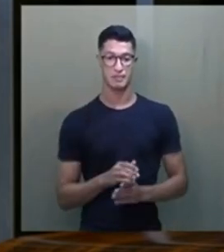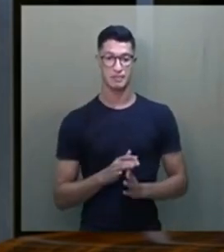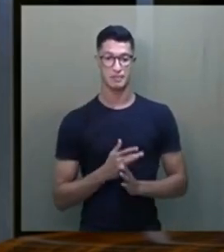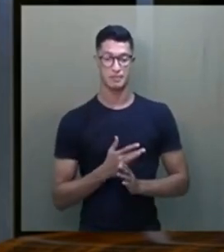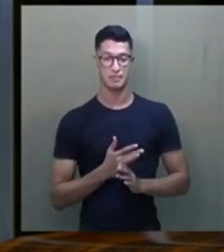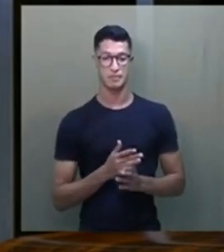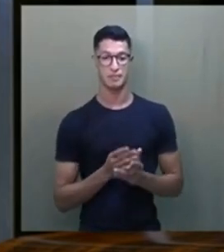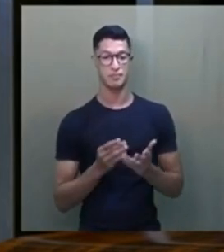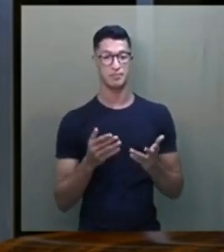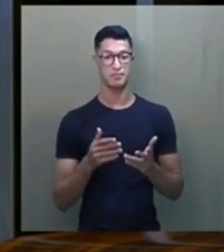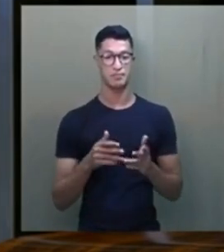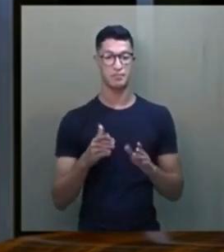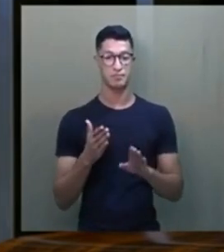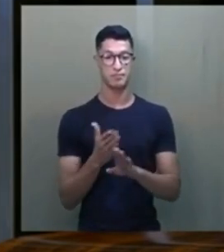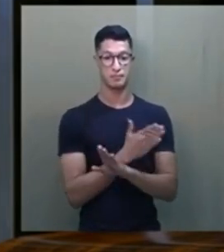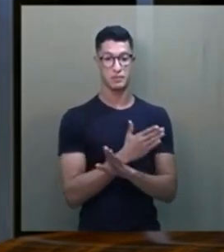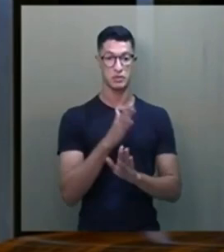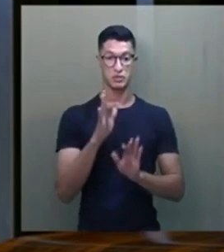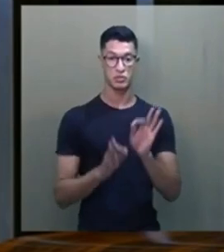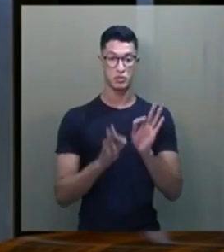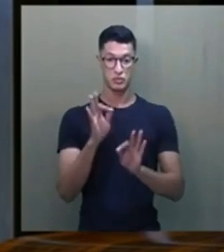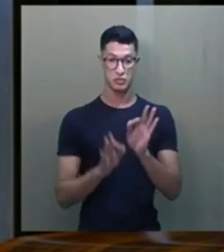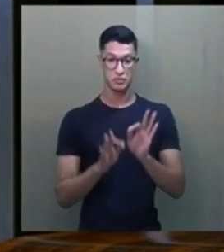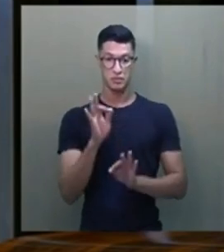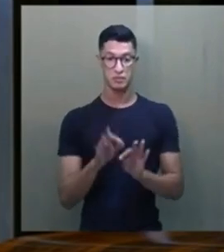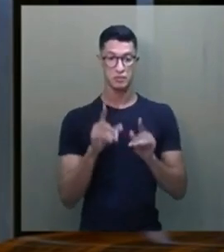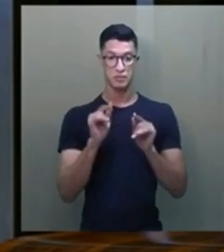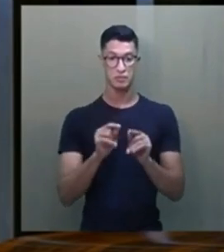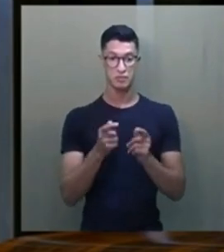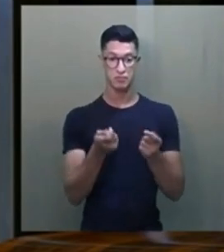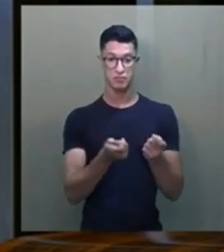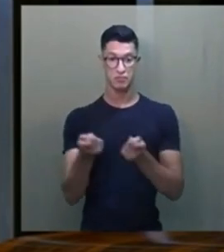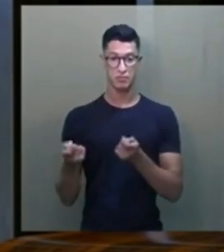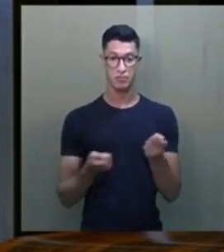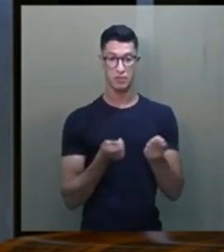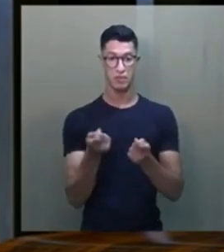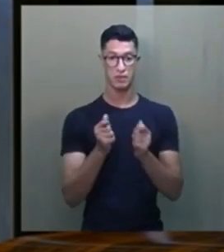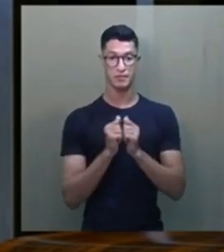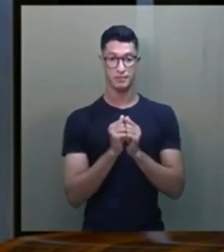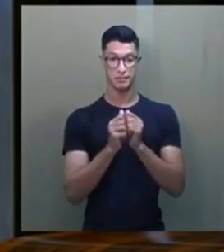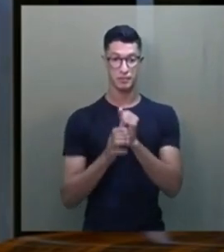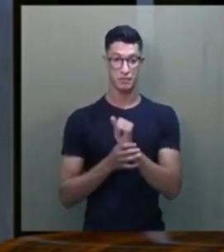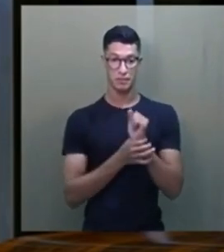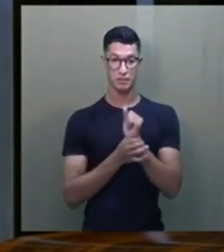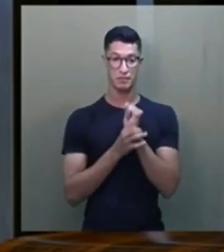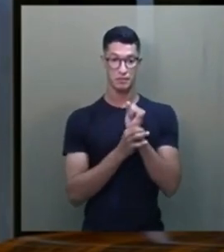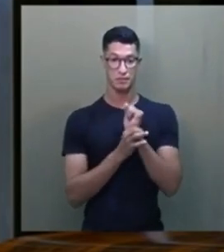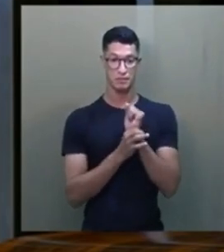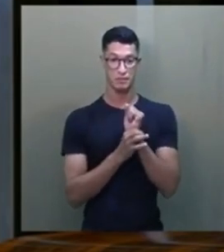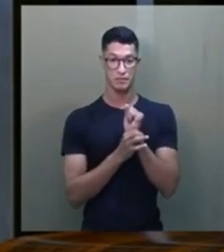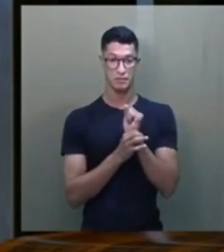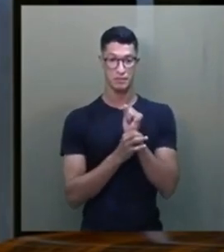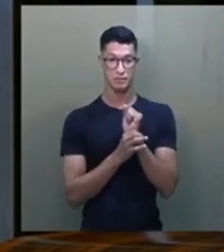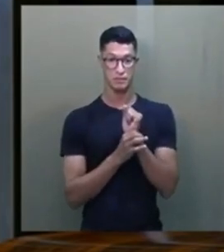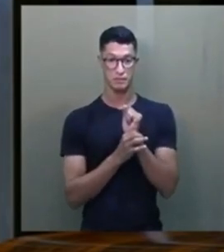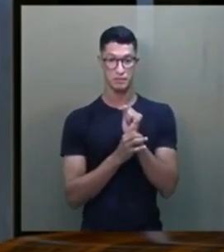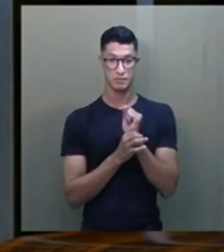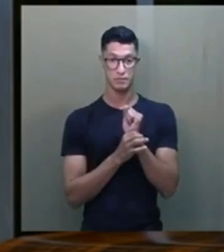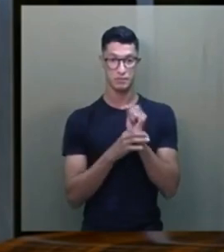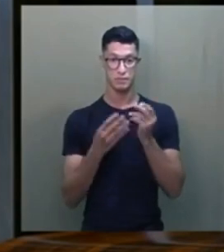Preceitos de justiça que controlem com segurança o